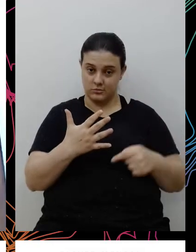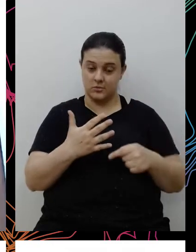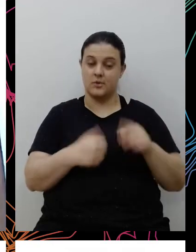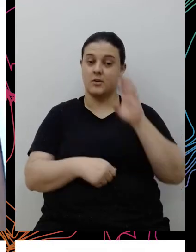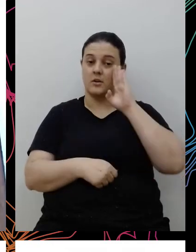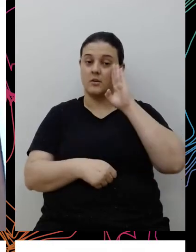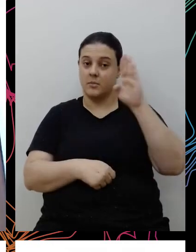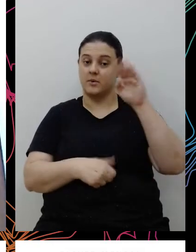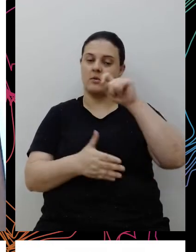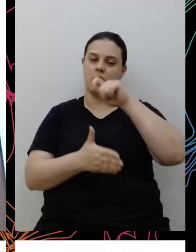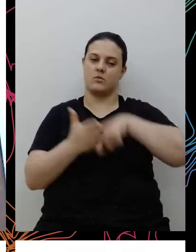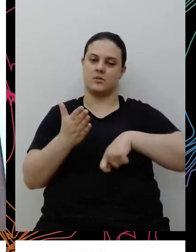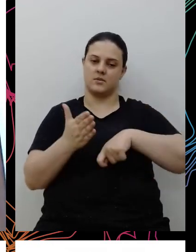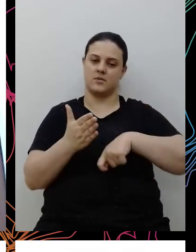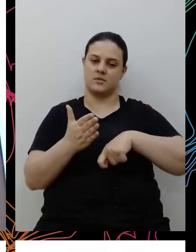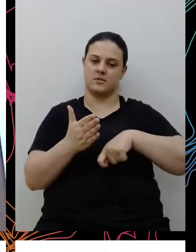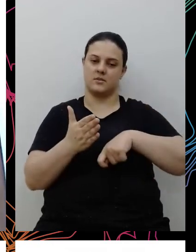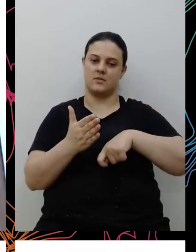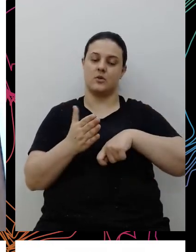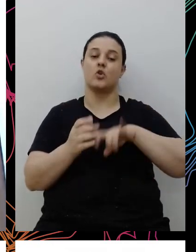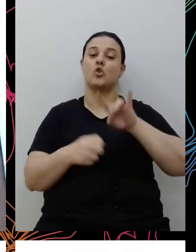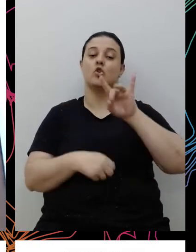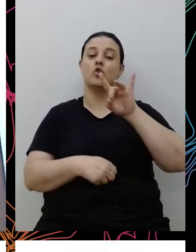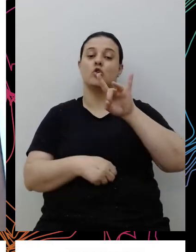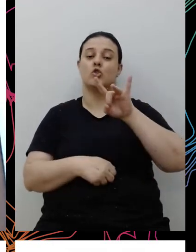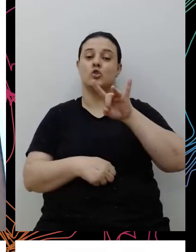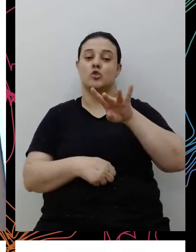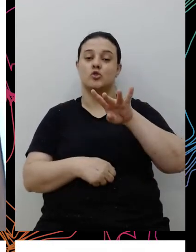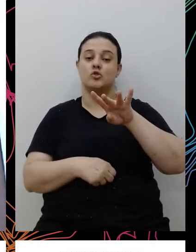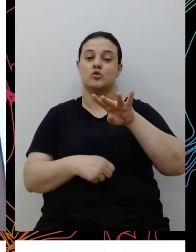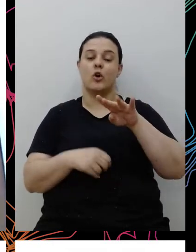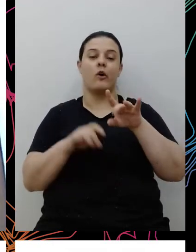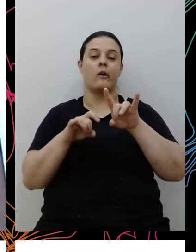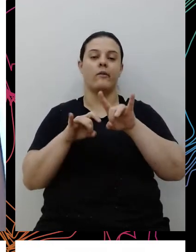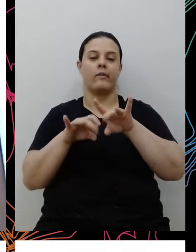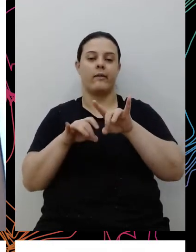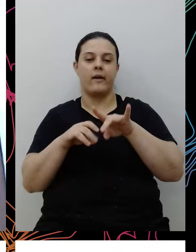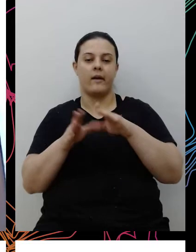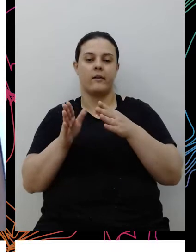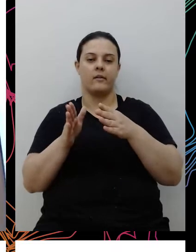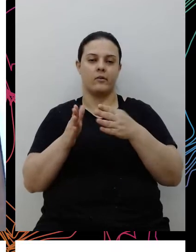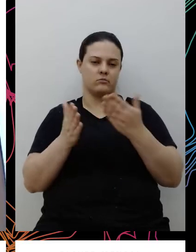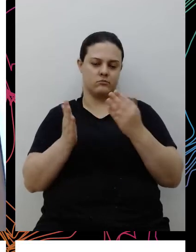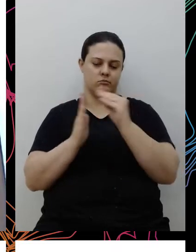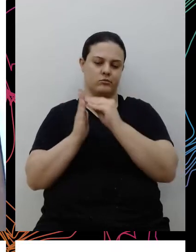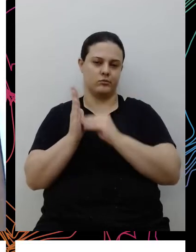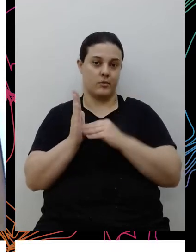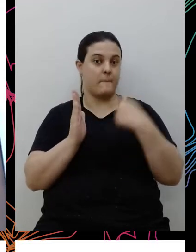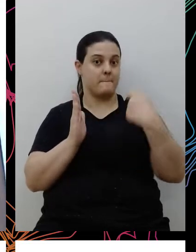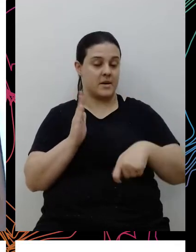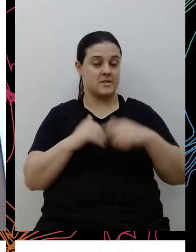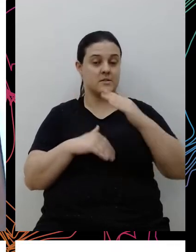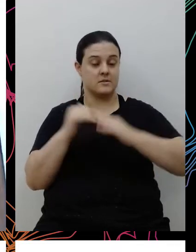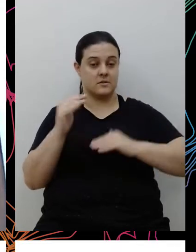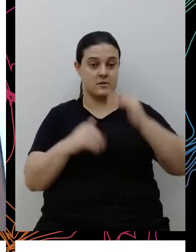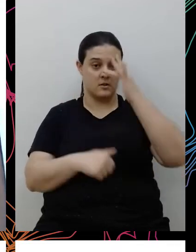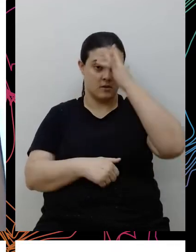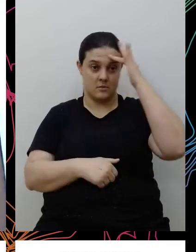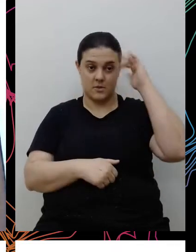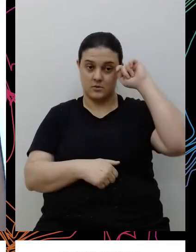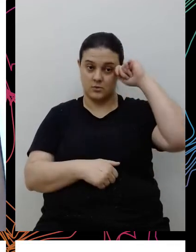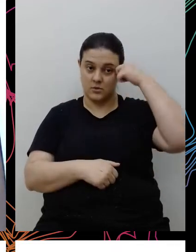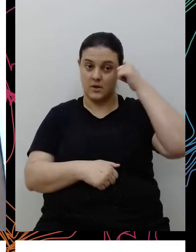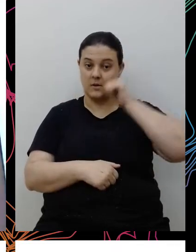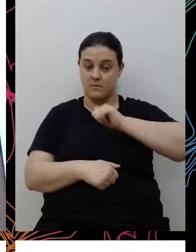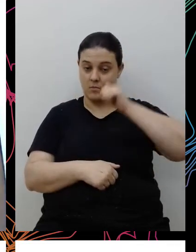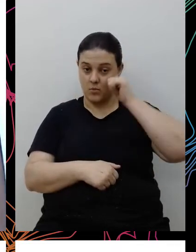contratação, não devem ficar só no quadro técnico de funcionários, né? Nós precisamos de pessoas negras e de mulheres